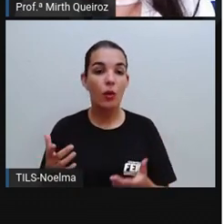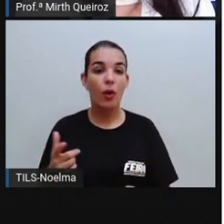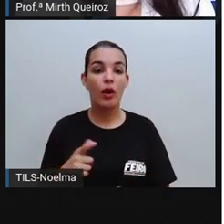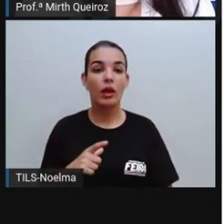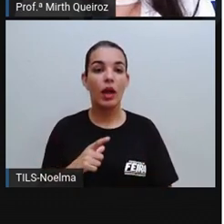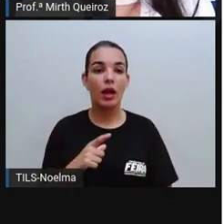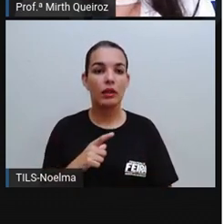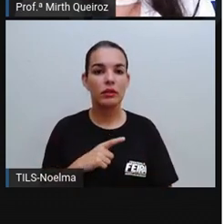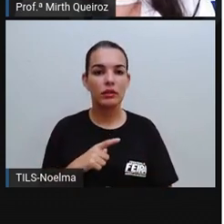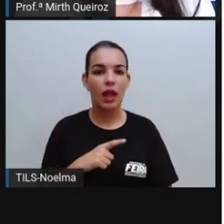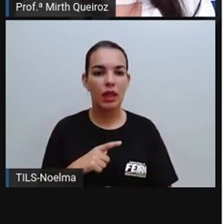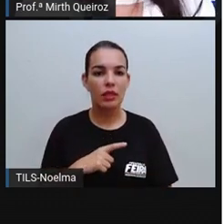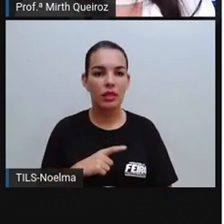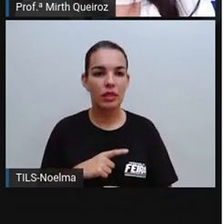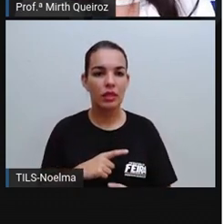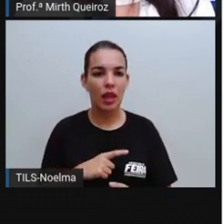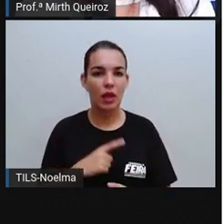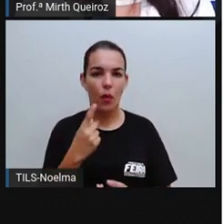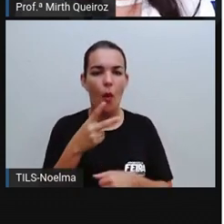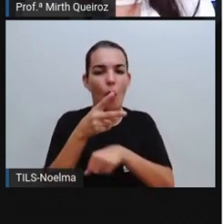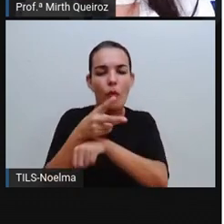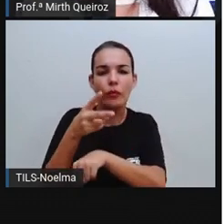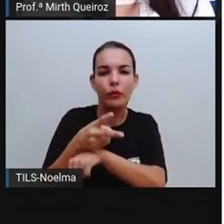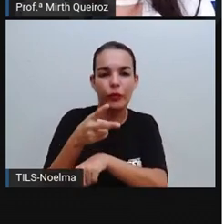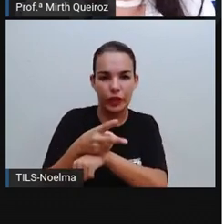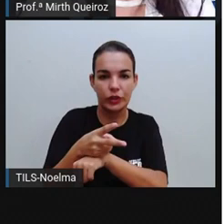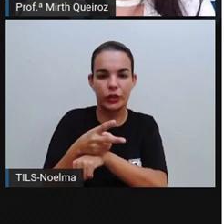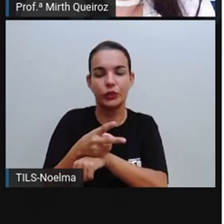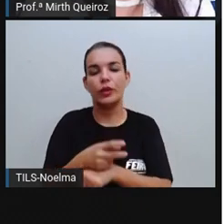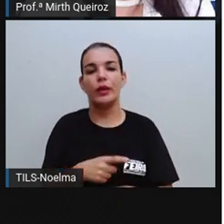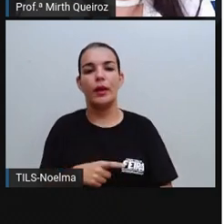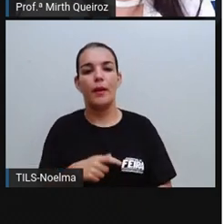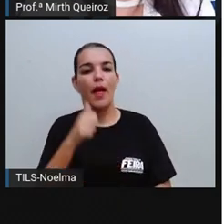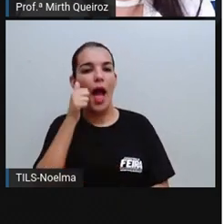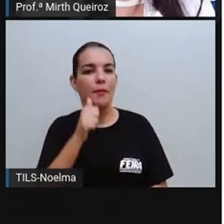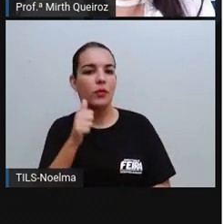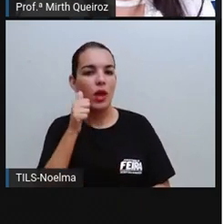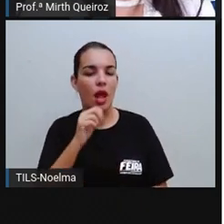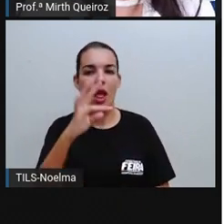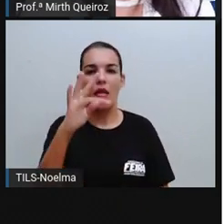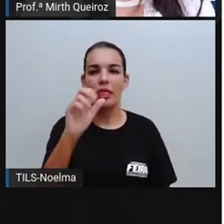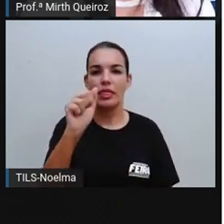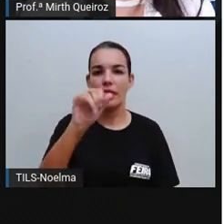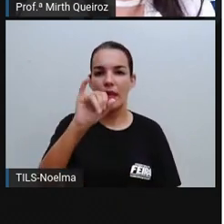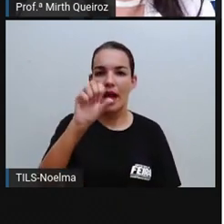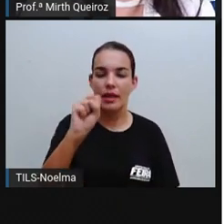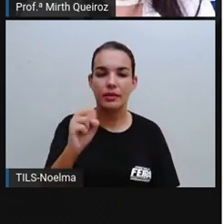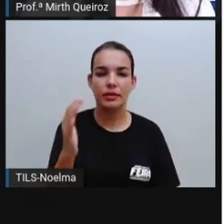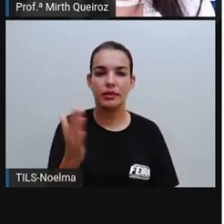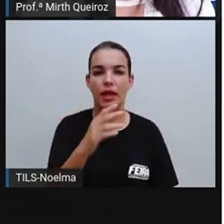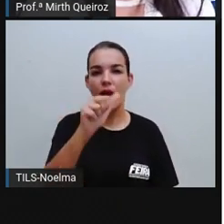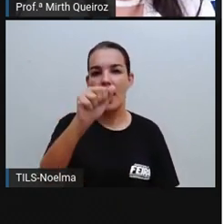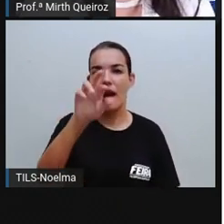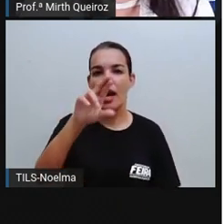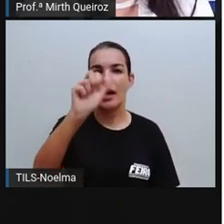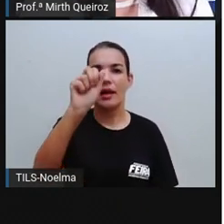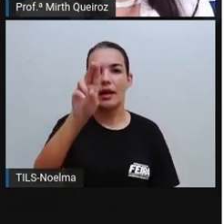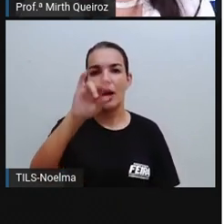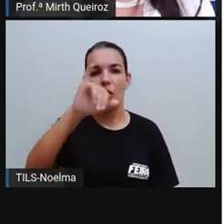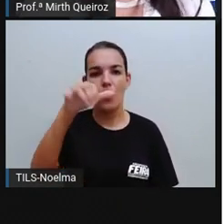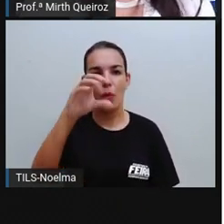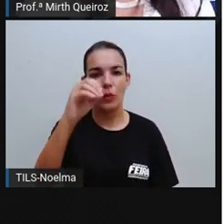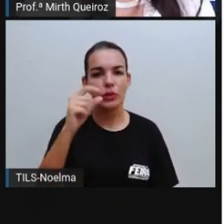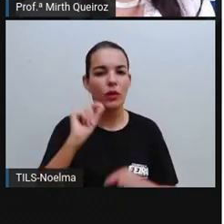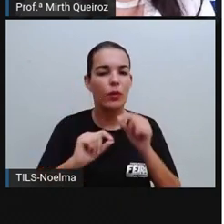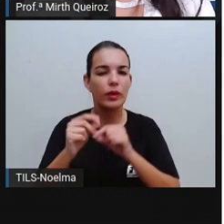E aí eu trouxe aqui para vocês um vídeo, né? Onde Thaís vai falar um pouquinho aí dessa década